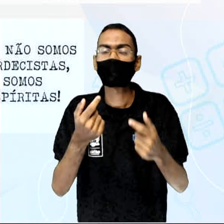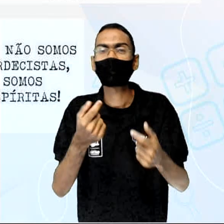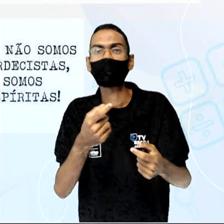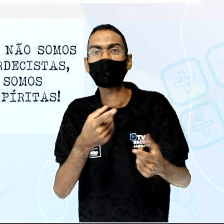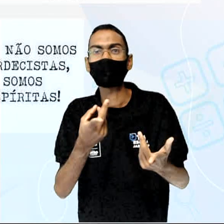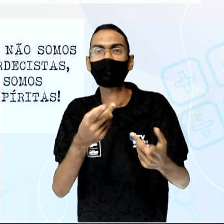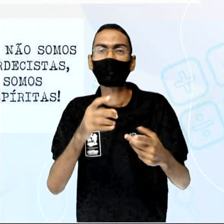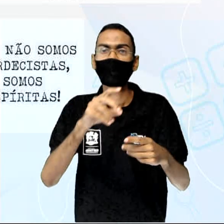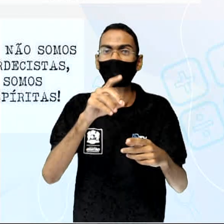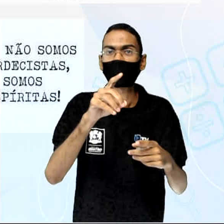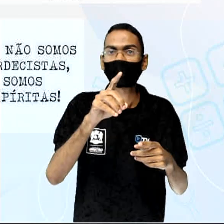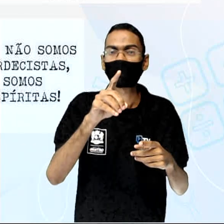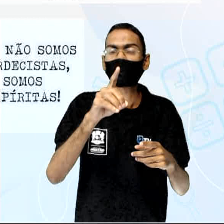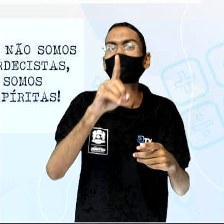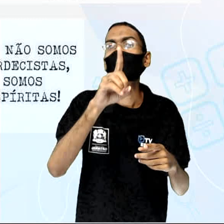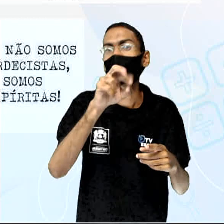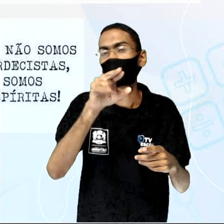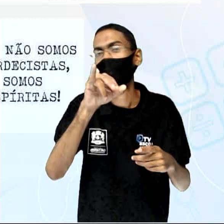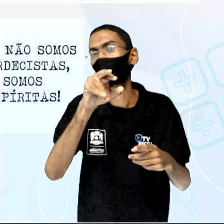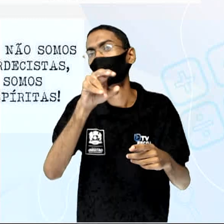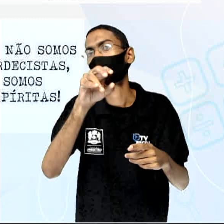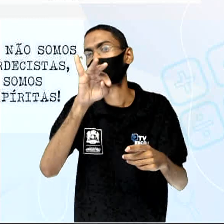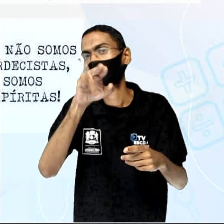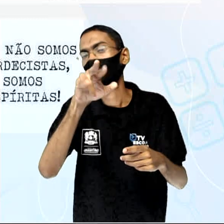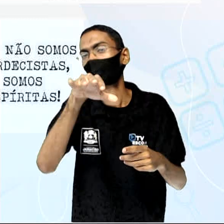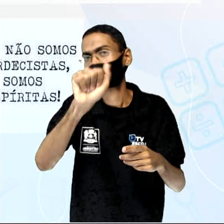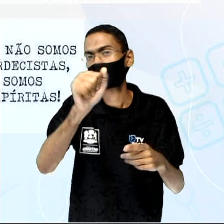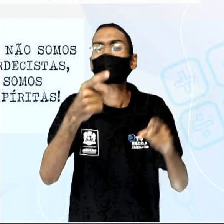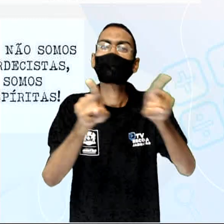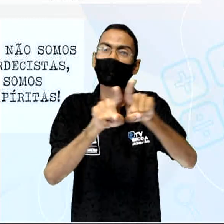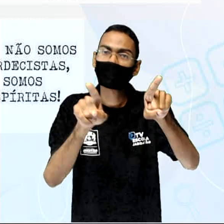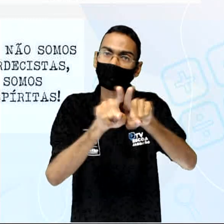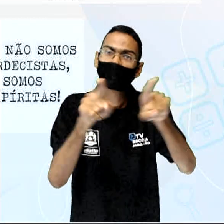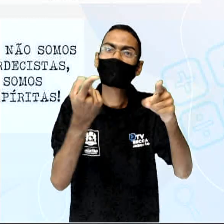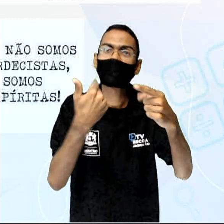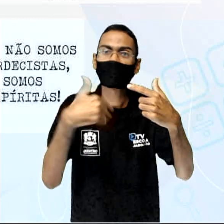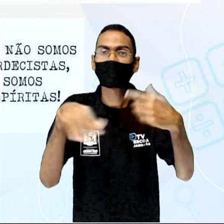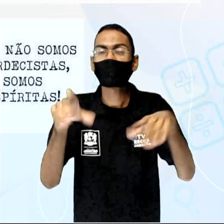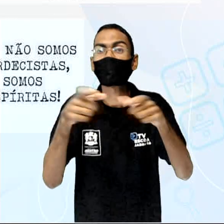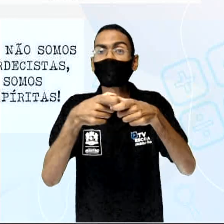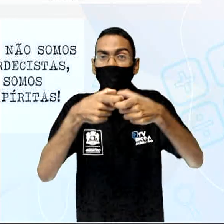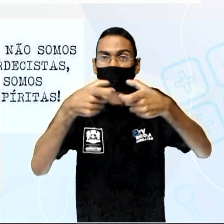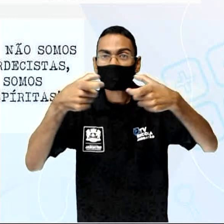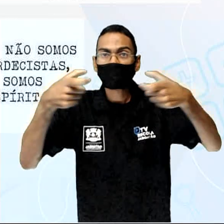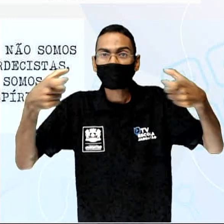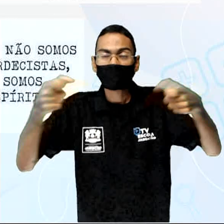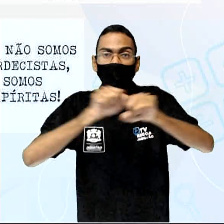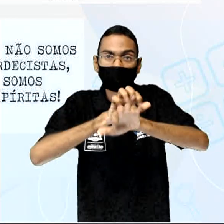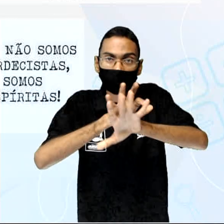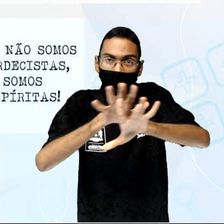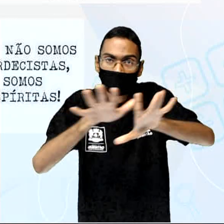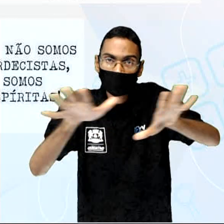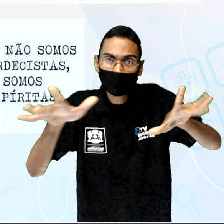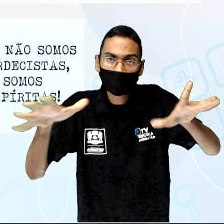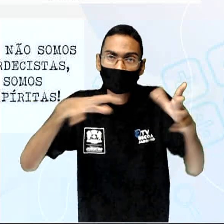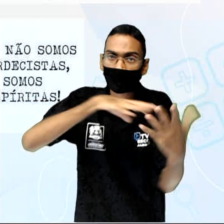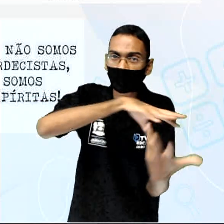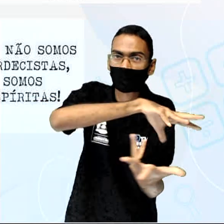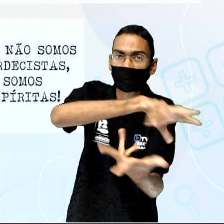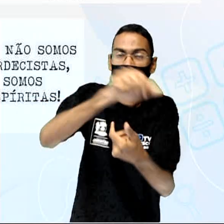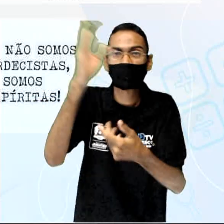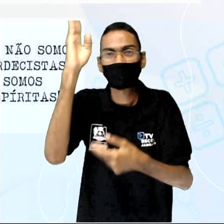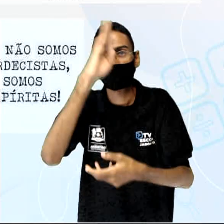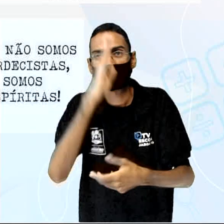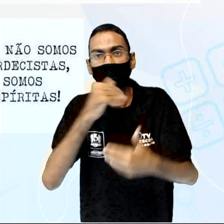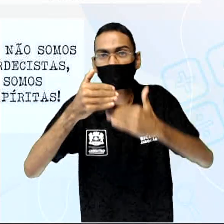ainda considerada uma religião, mas é uma doutrina que vem crescendo no mundo inteiro. Mas, Brasil, ele começa